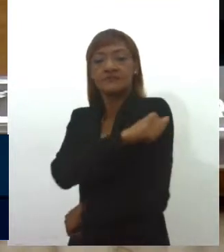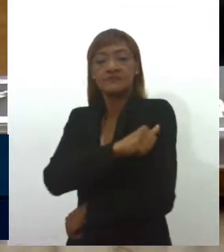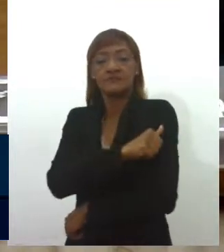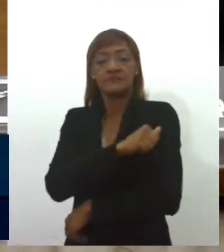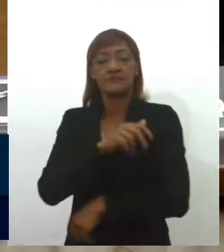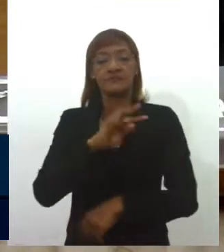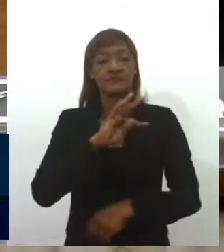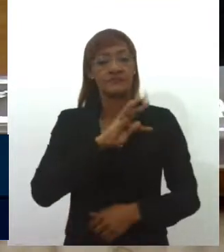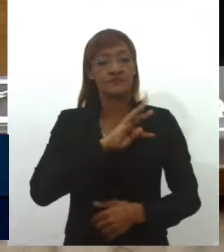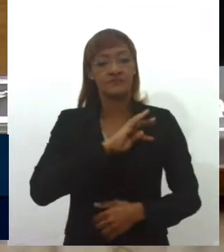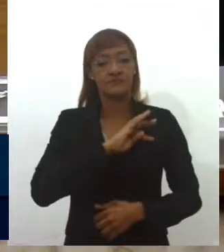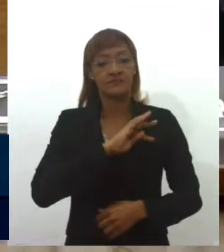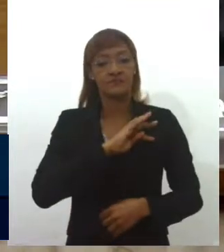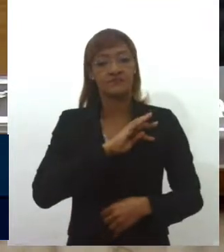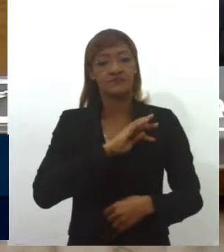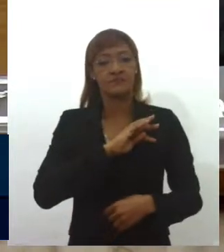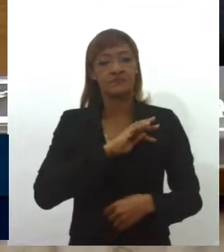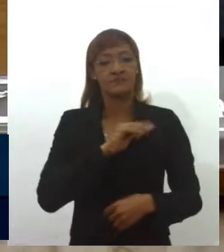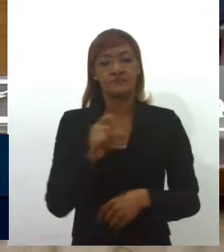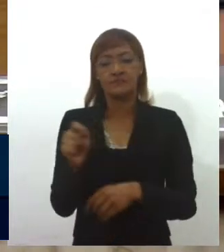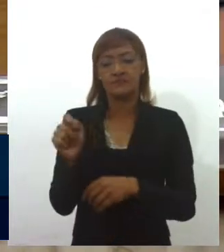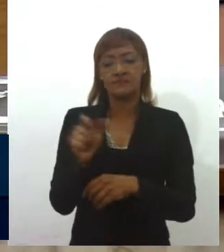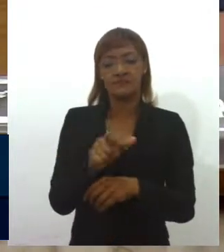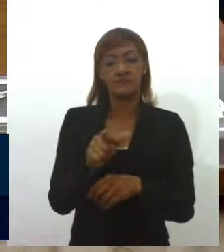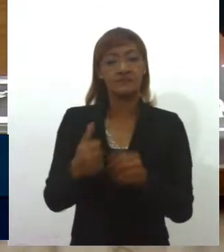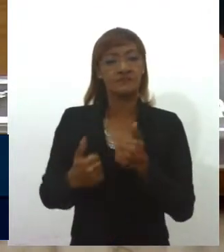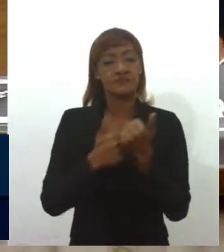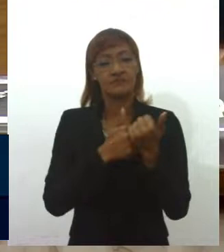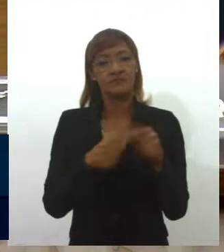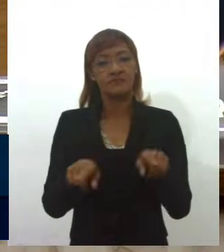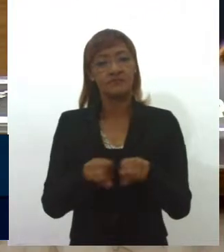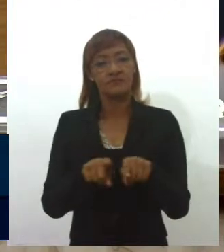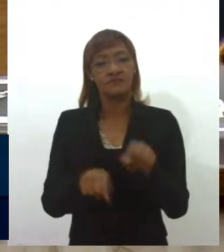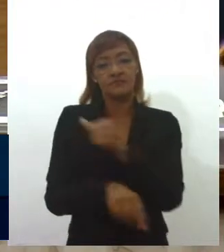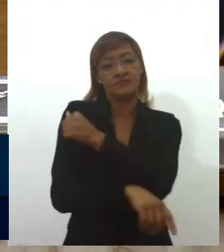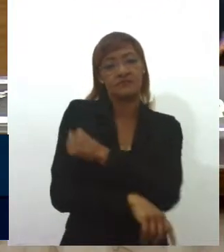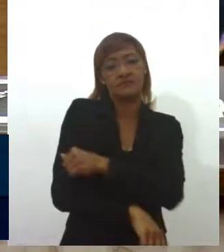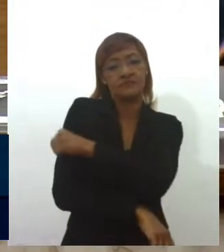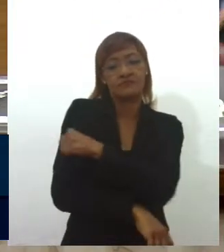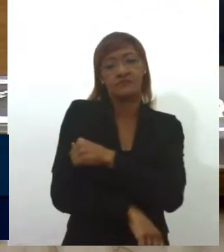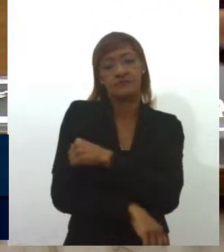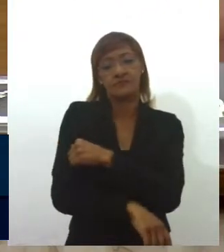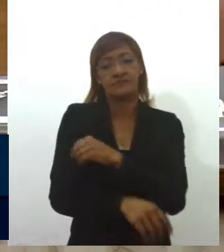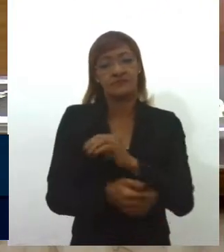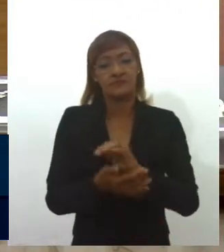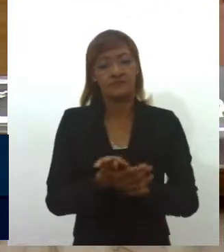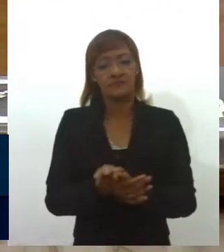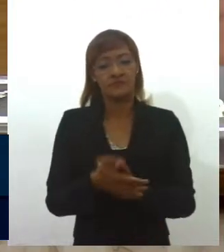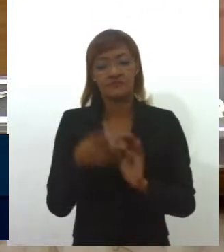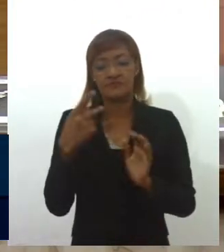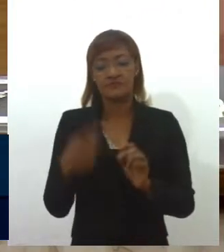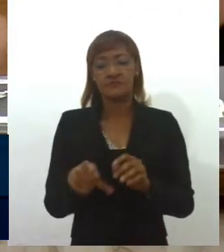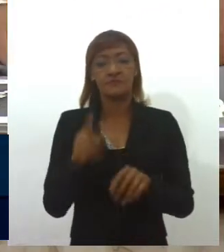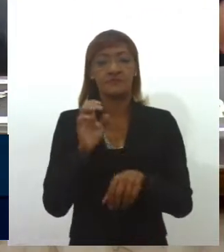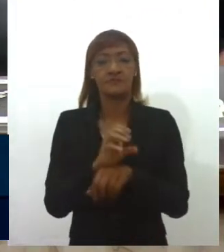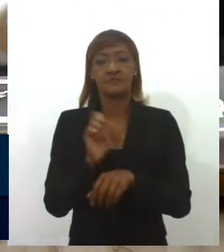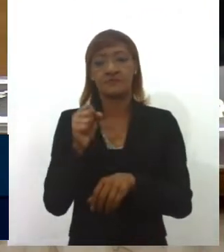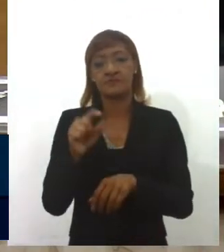enfermagem, do auxiliar de enfermagem e da parteira, no âmbito do Estado de Sergipe.